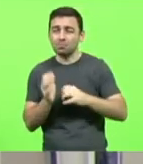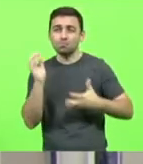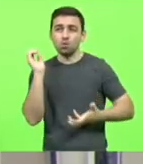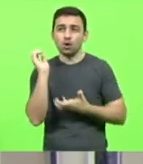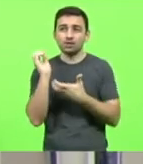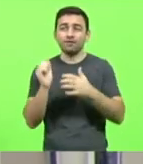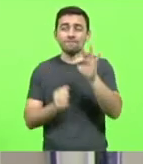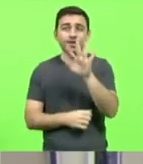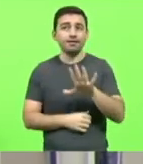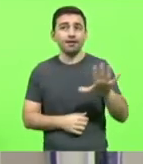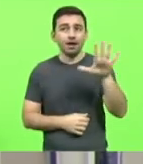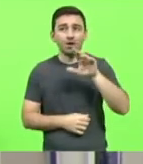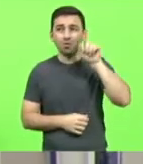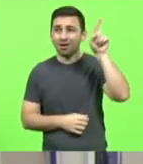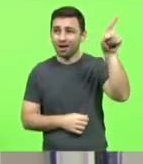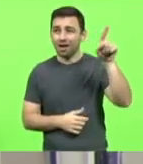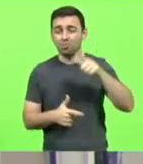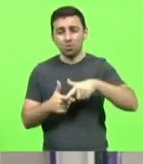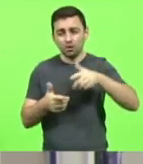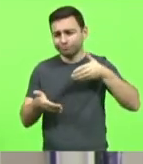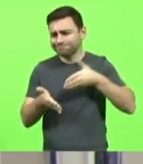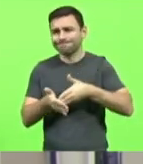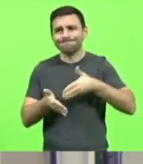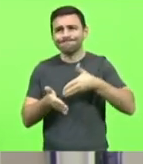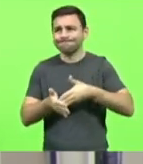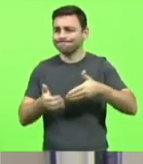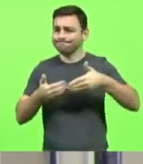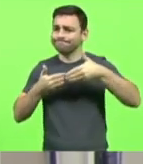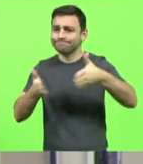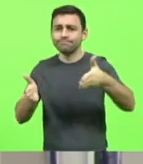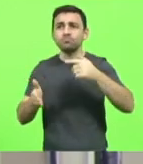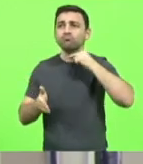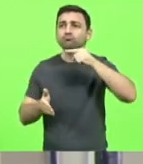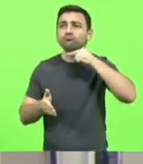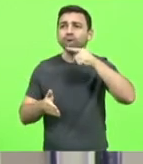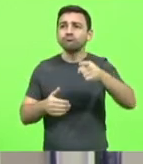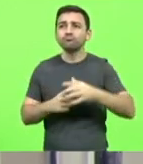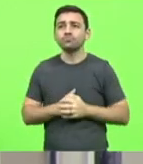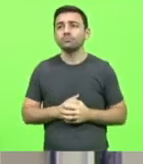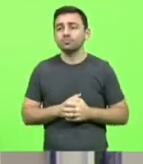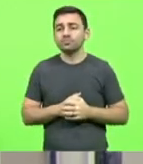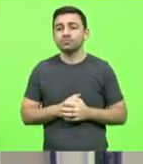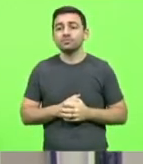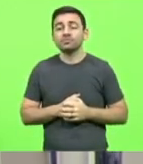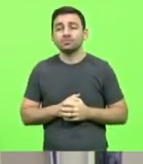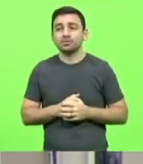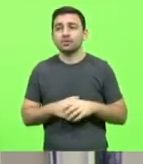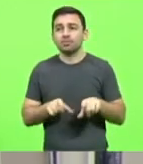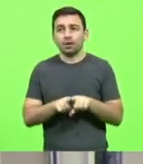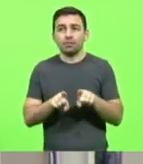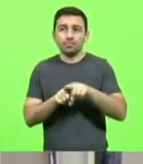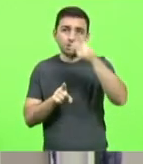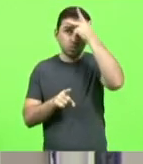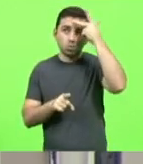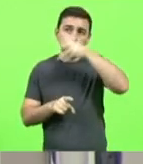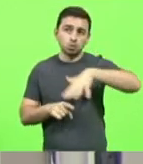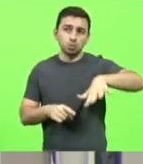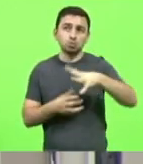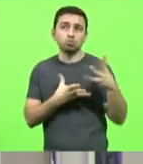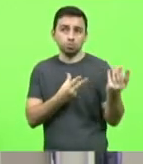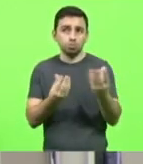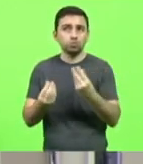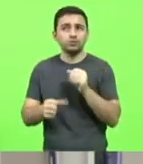federal uma barreira intransponível e do outro lado está as pessoas aguardando uma cirurgia ou